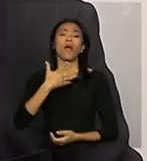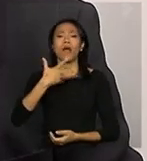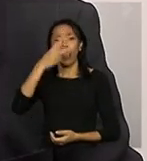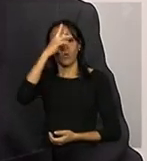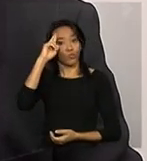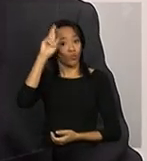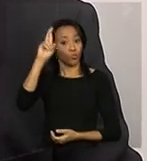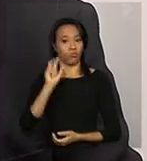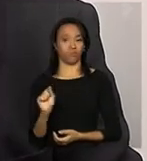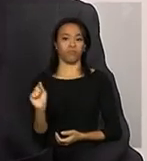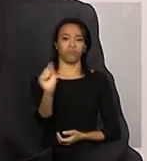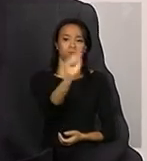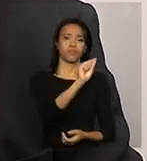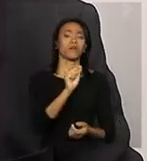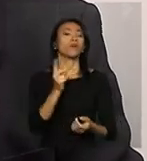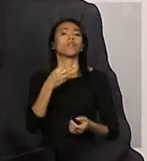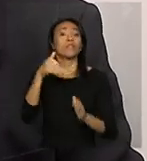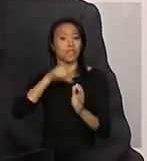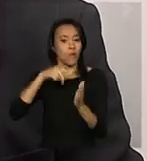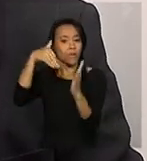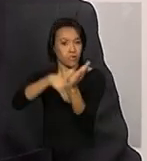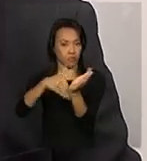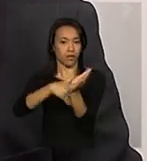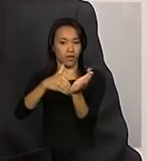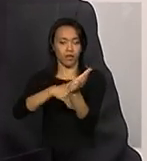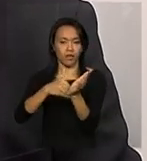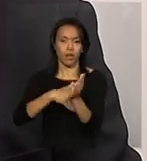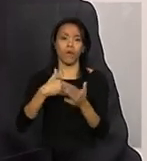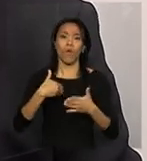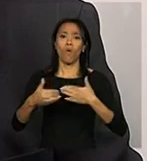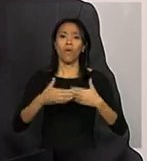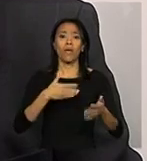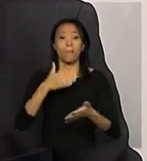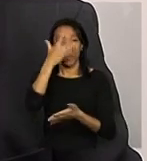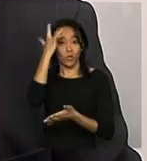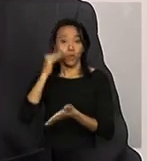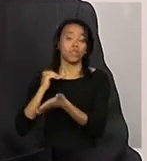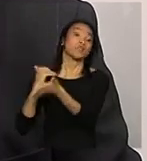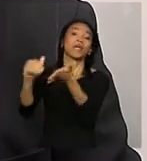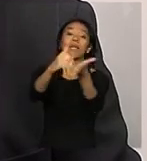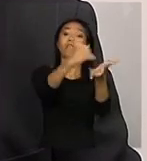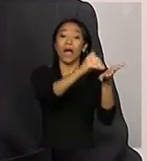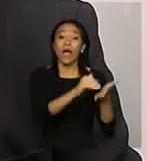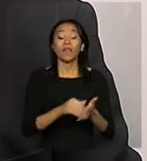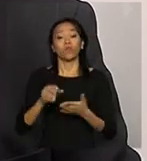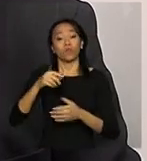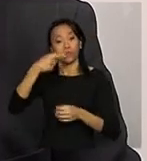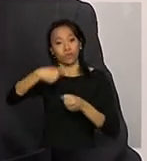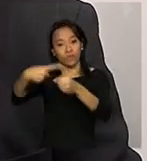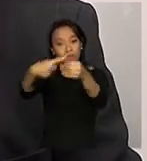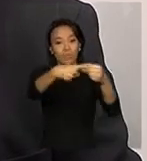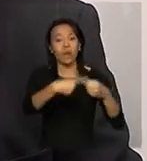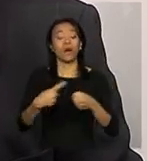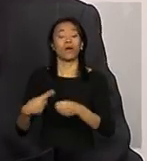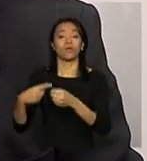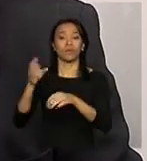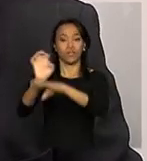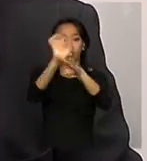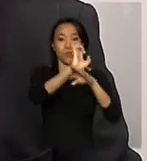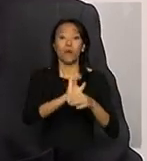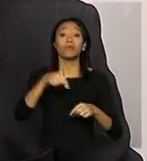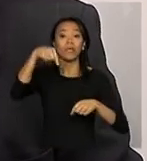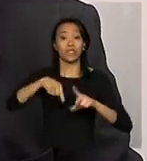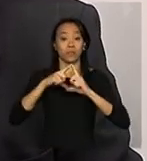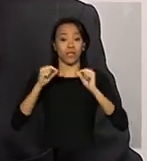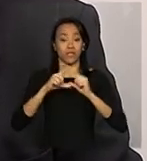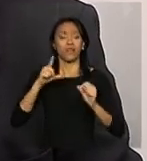eles preenchem através das senhas, né? Que todo secretário municipal, estadual e do Distrito Federal, eles possuem uma senha